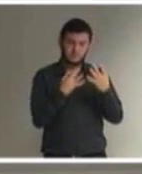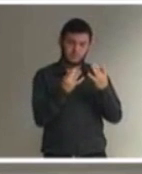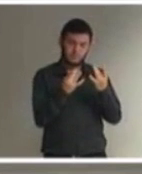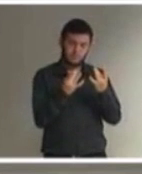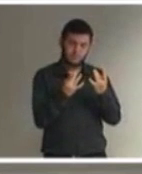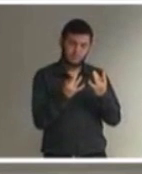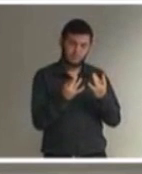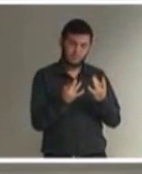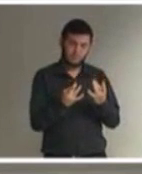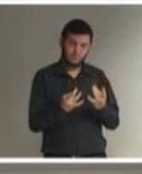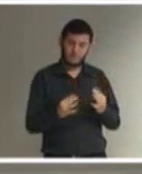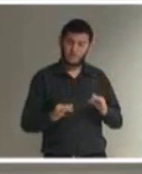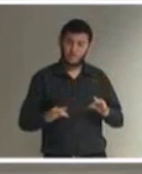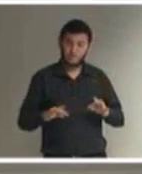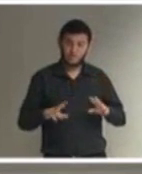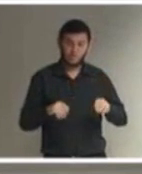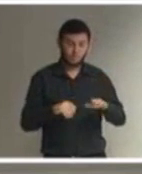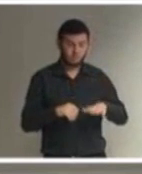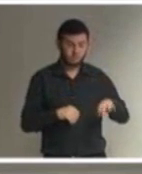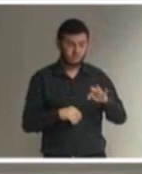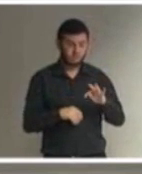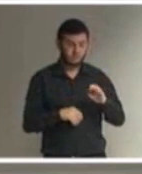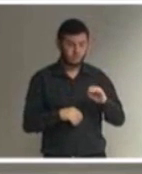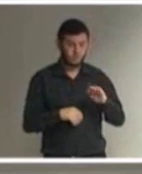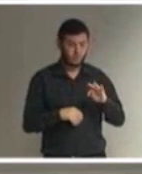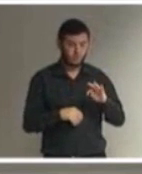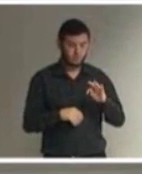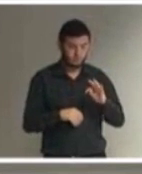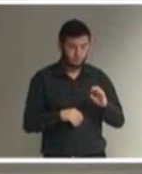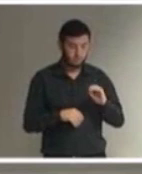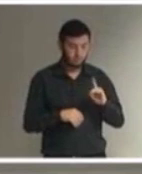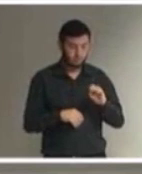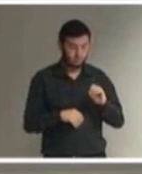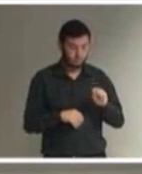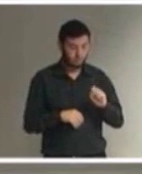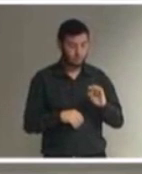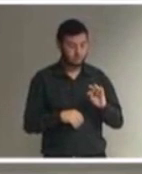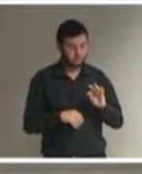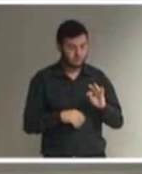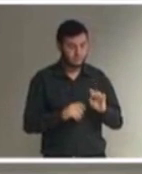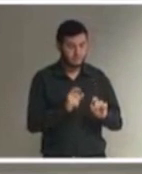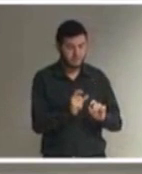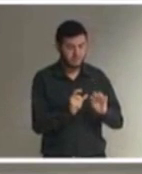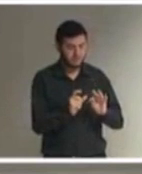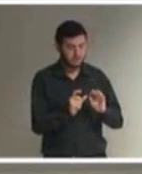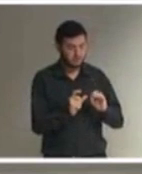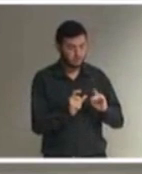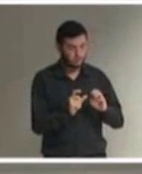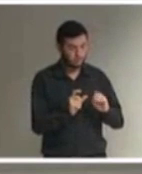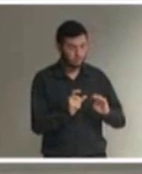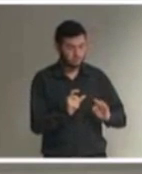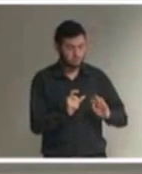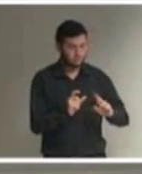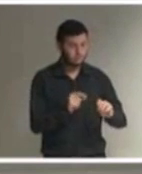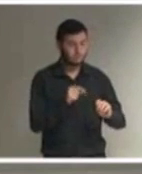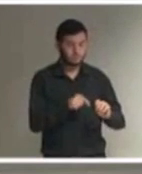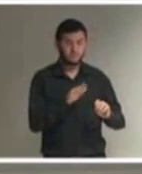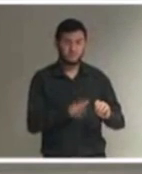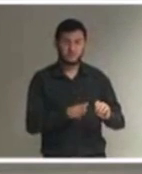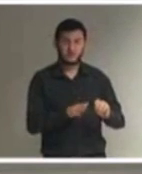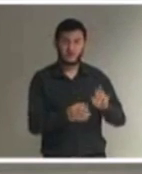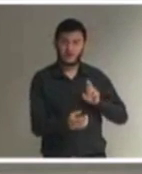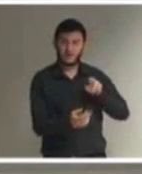Obviamente, a palavra todos já deveria incluir, desde sempre, as pessoas com deficiência. Mas a gente sabe que,